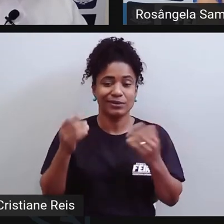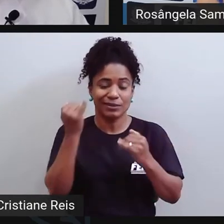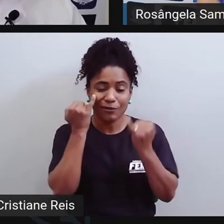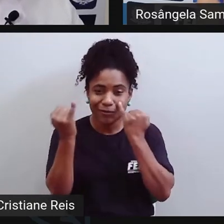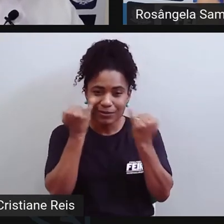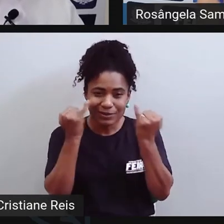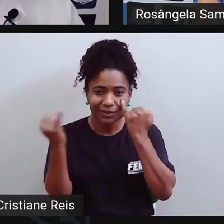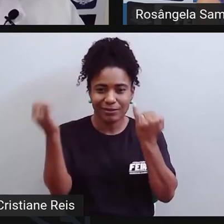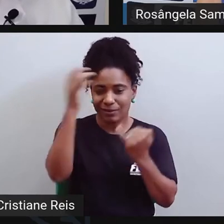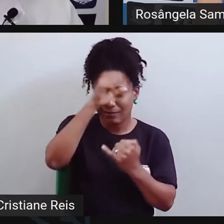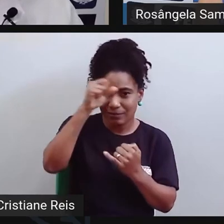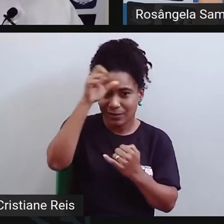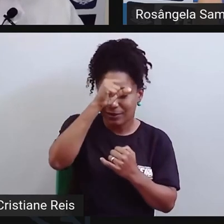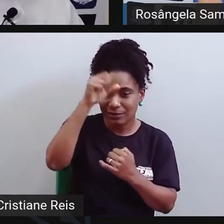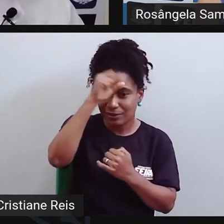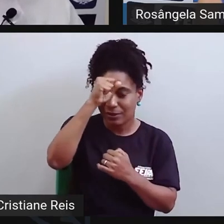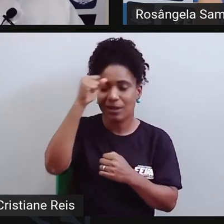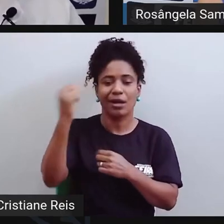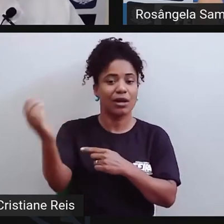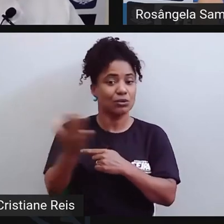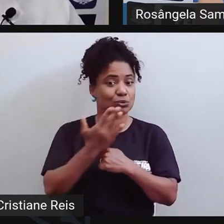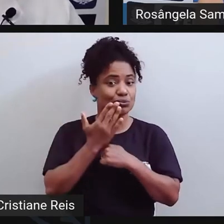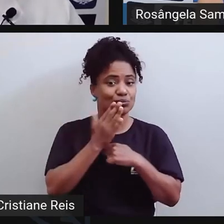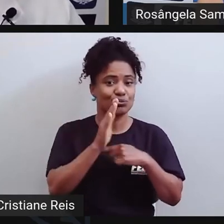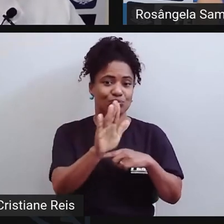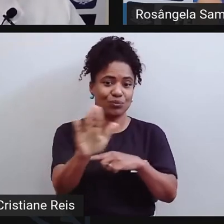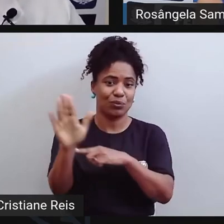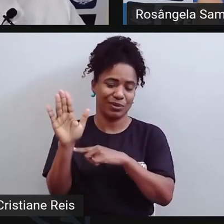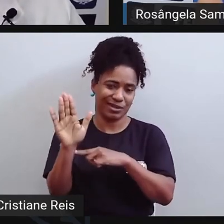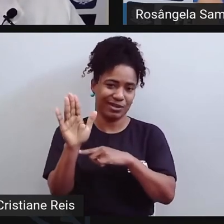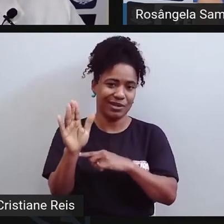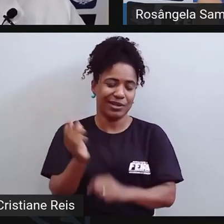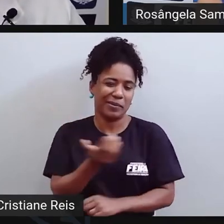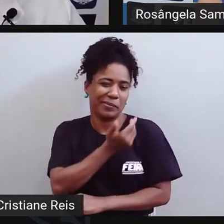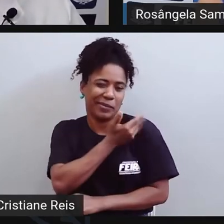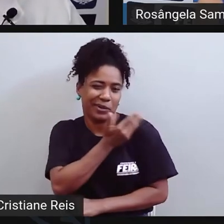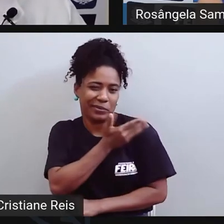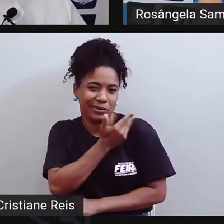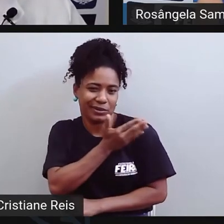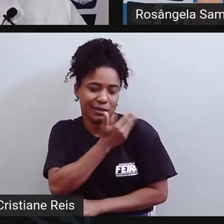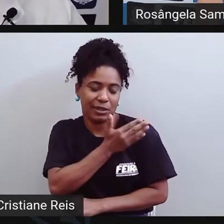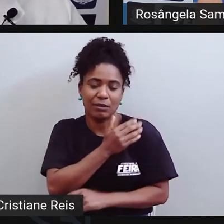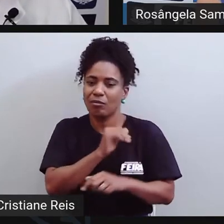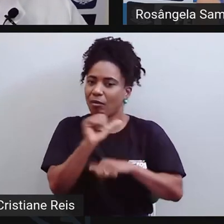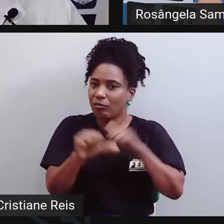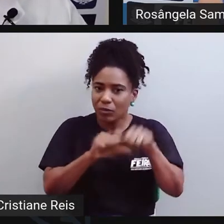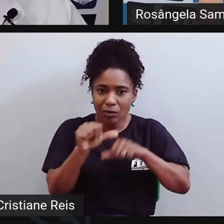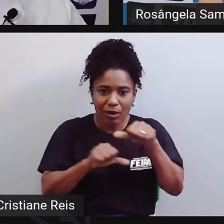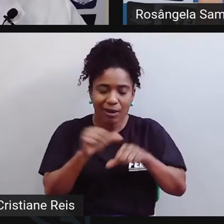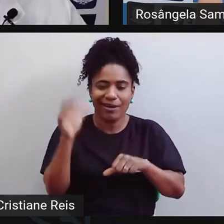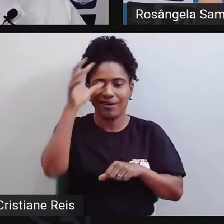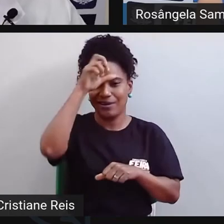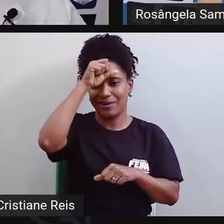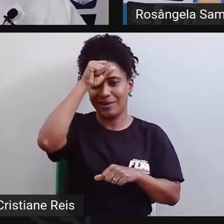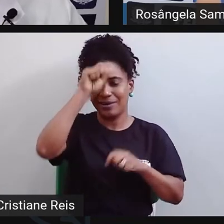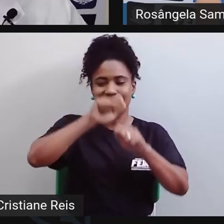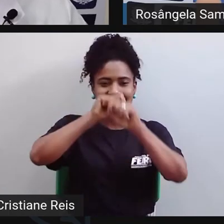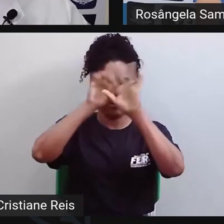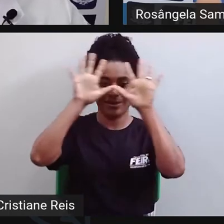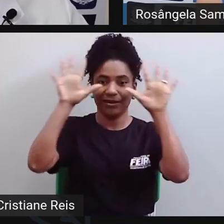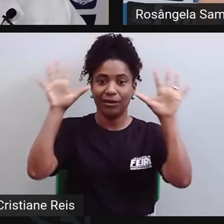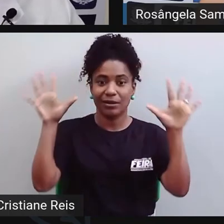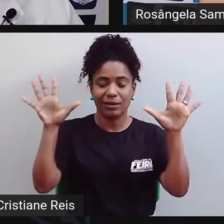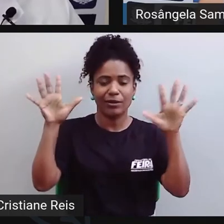informação a gente tem, mais a gente também desmistifica algumas coisas, né, e de perceber que o transtorno